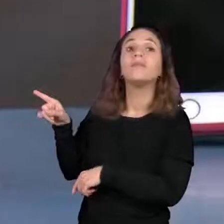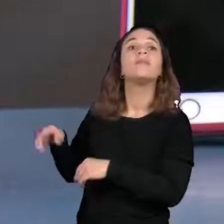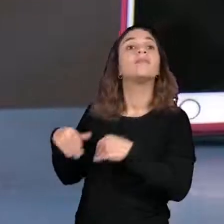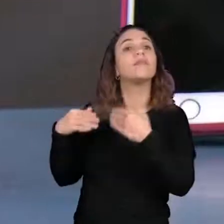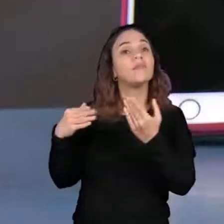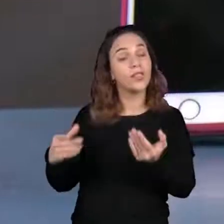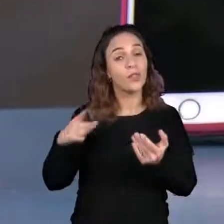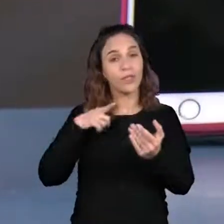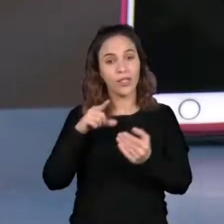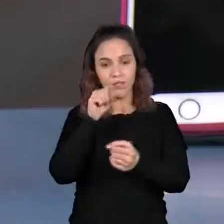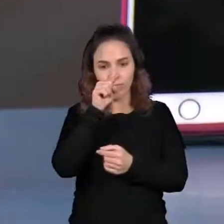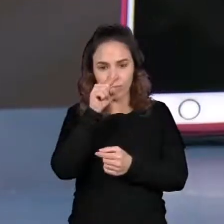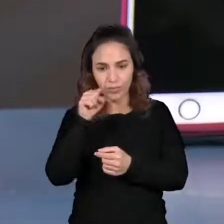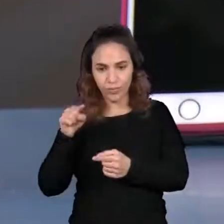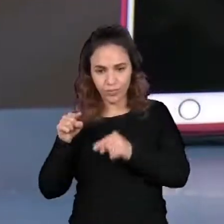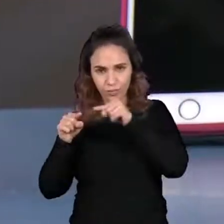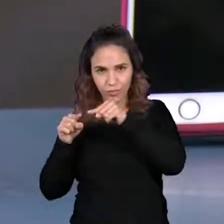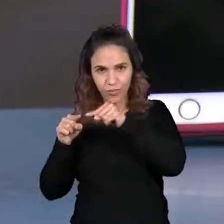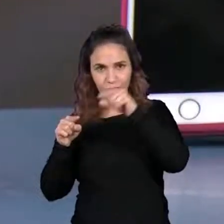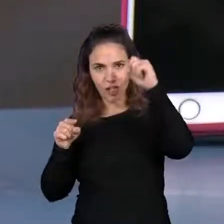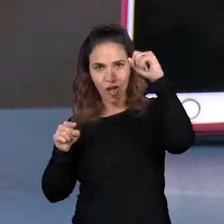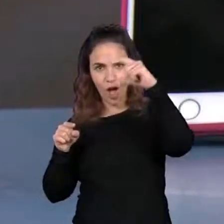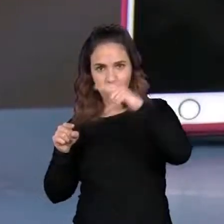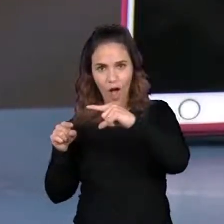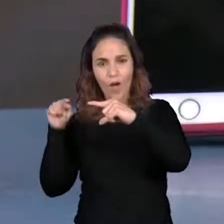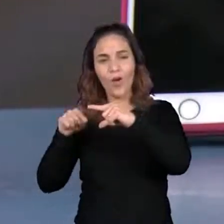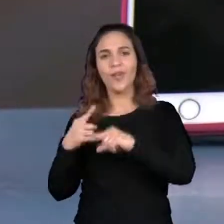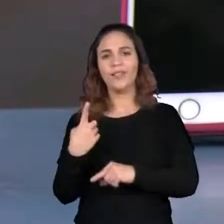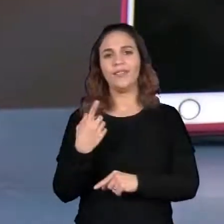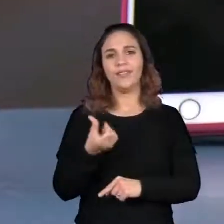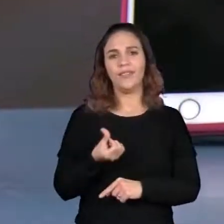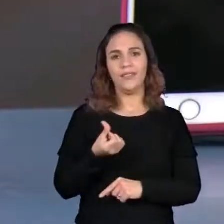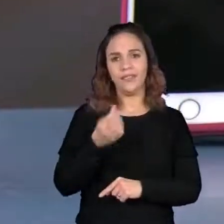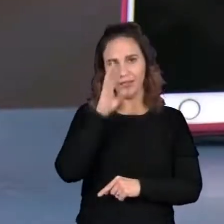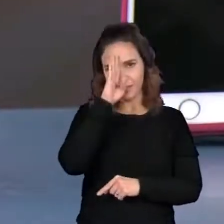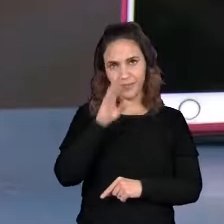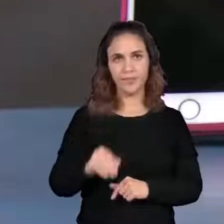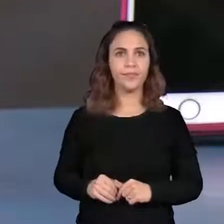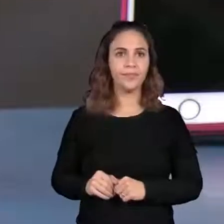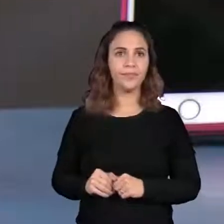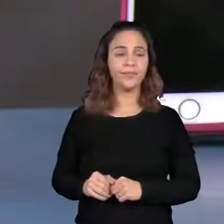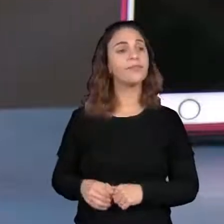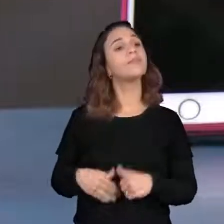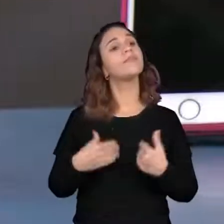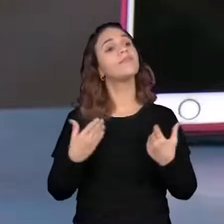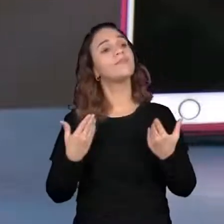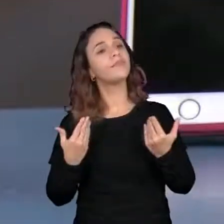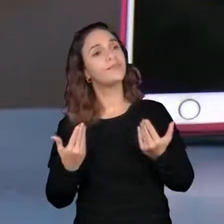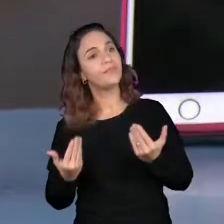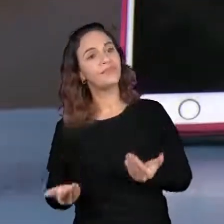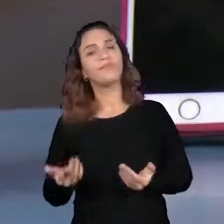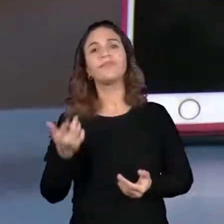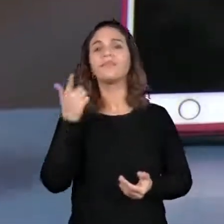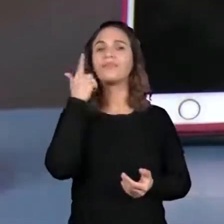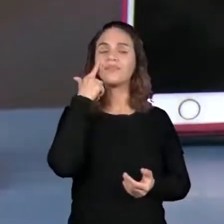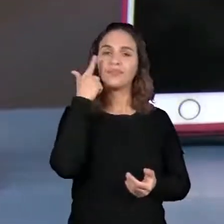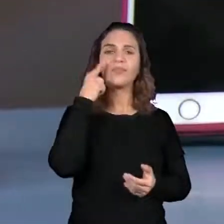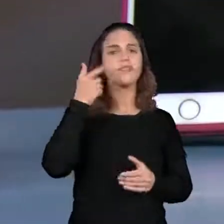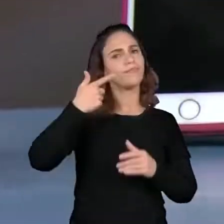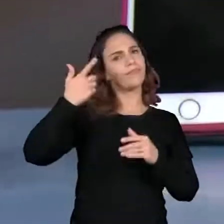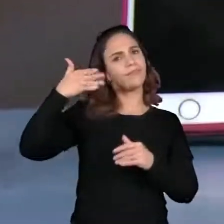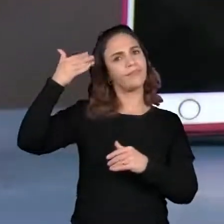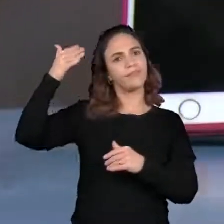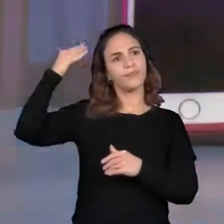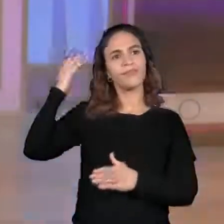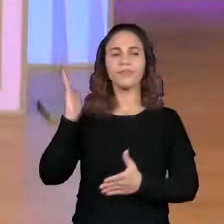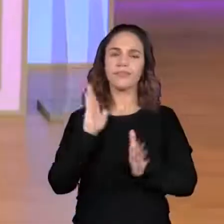nessa posição, são 16 horas, tá? E aí, isso a gente já estudou. Então, o